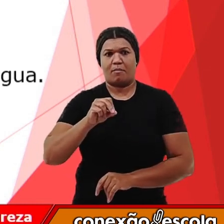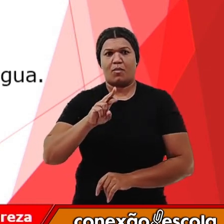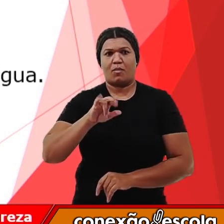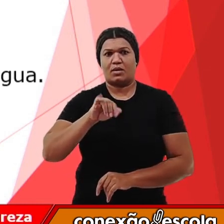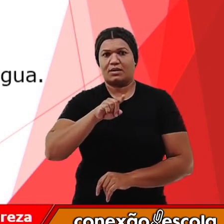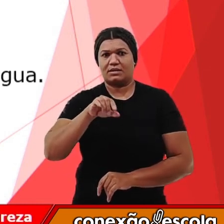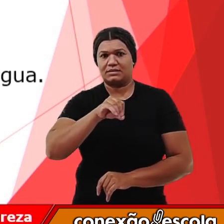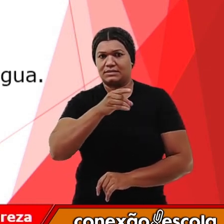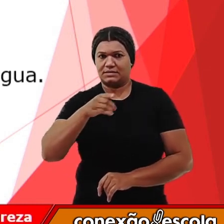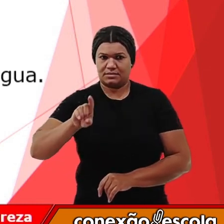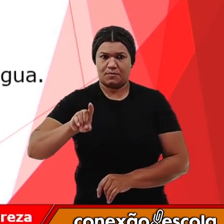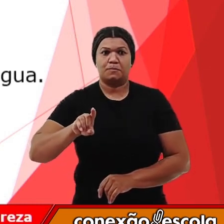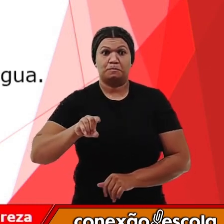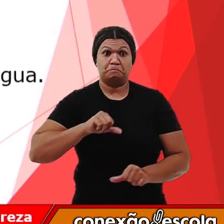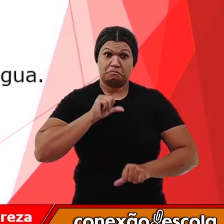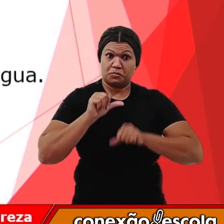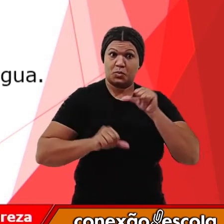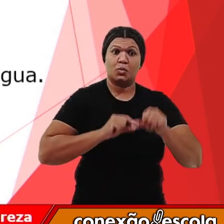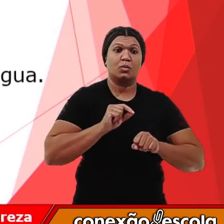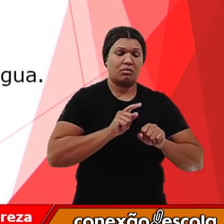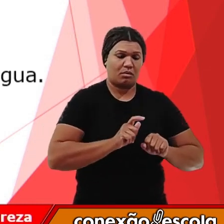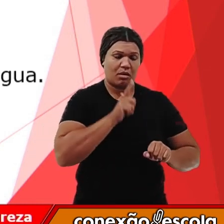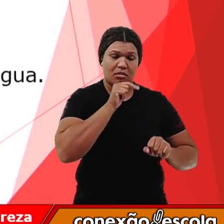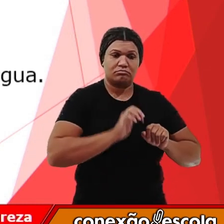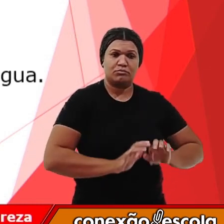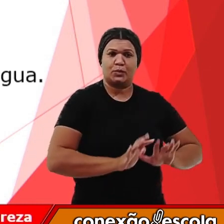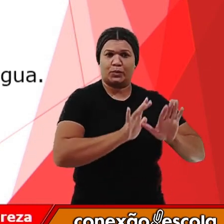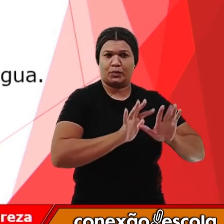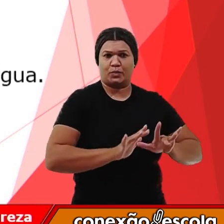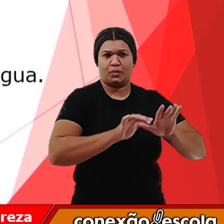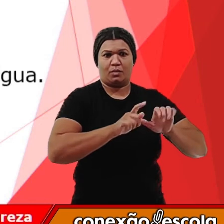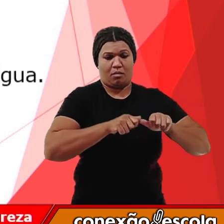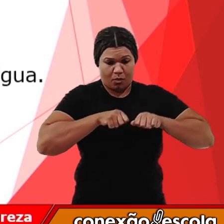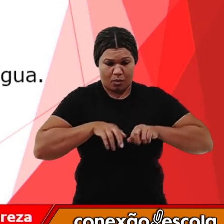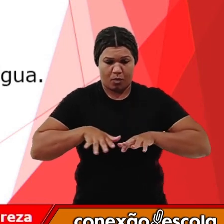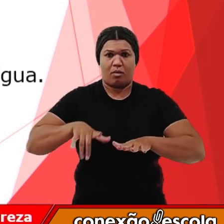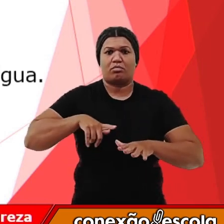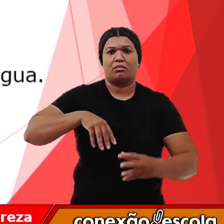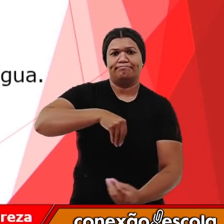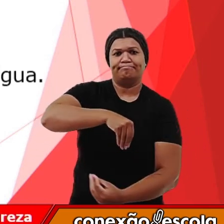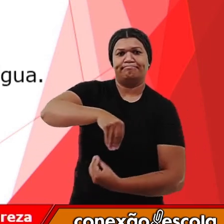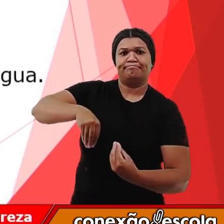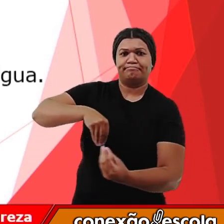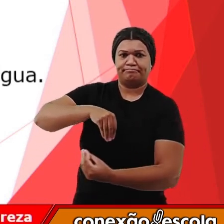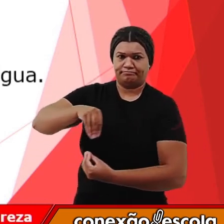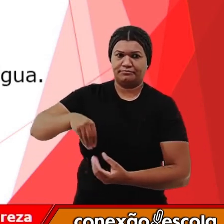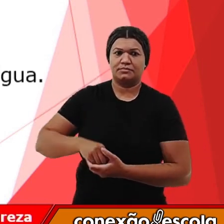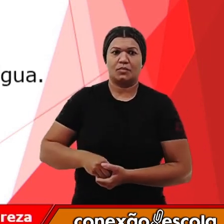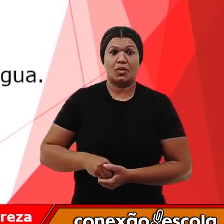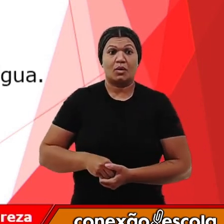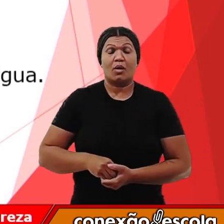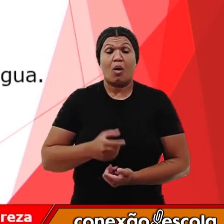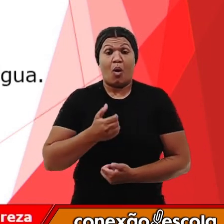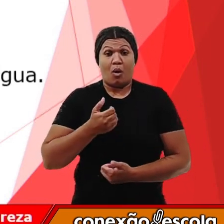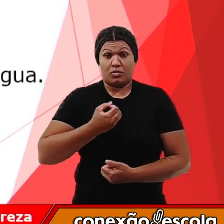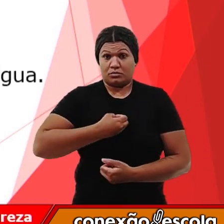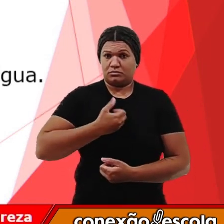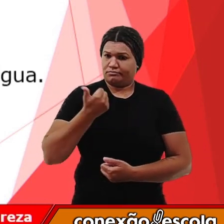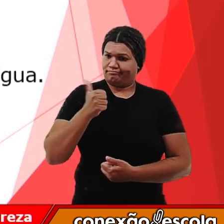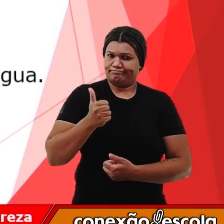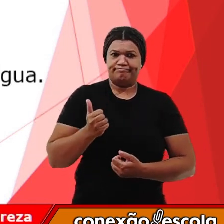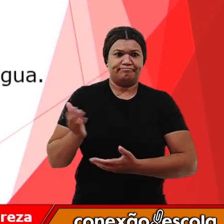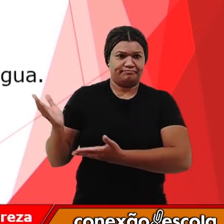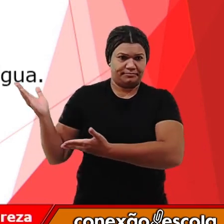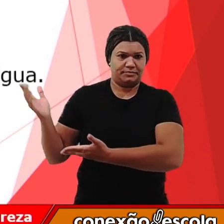mudança do estado gasoso para o líquido é a condensação. E, finalmente, temos a sublimação, assim como